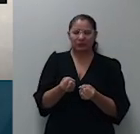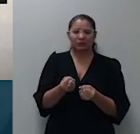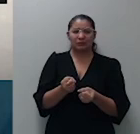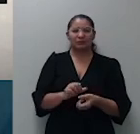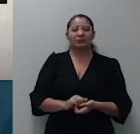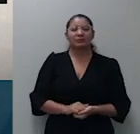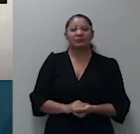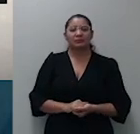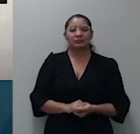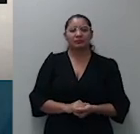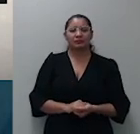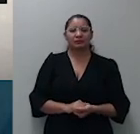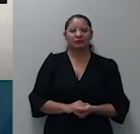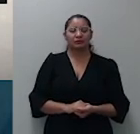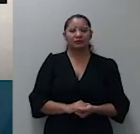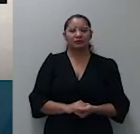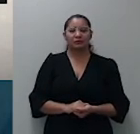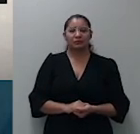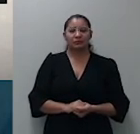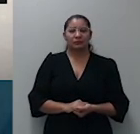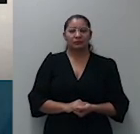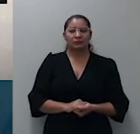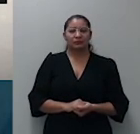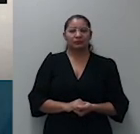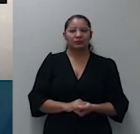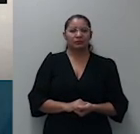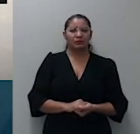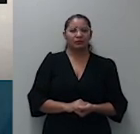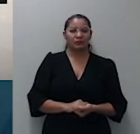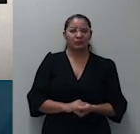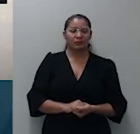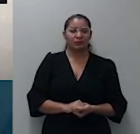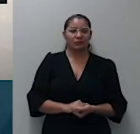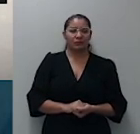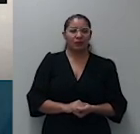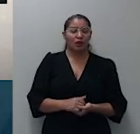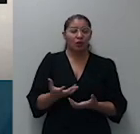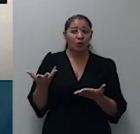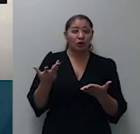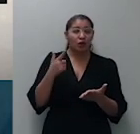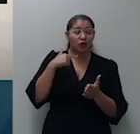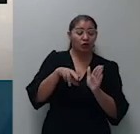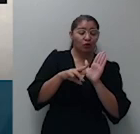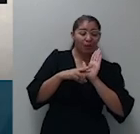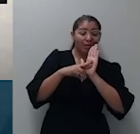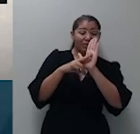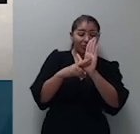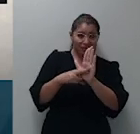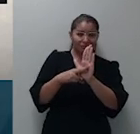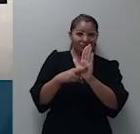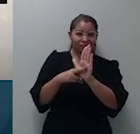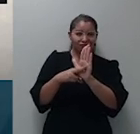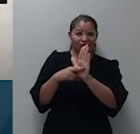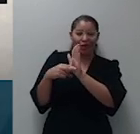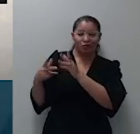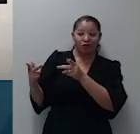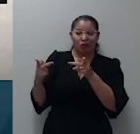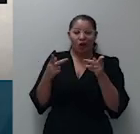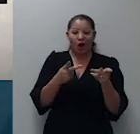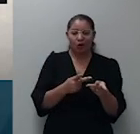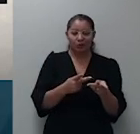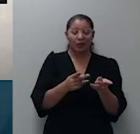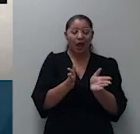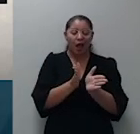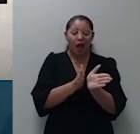importaria no comparecimento espontâneo contando-se daí o prazo para a